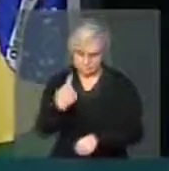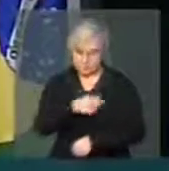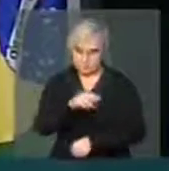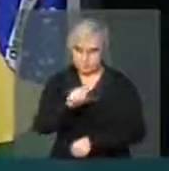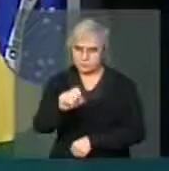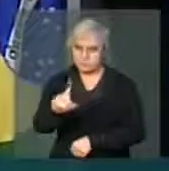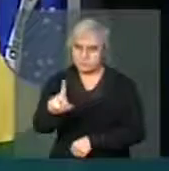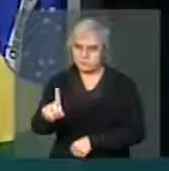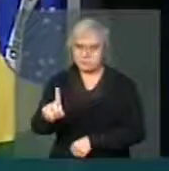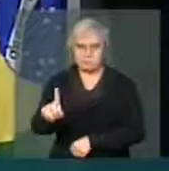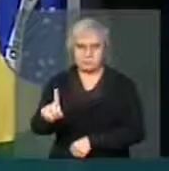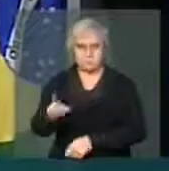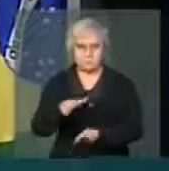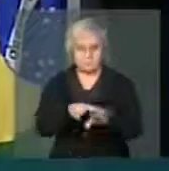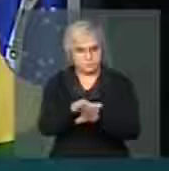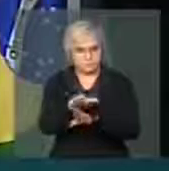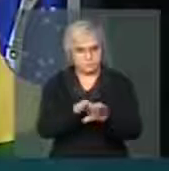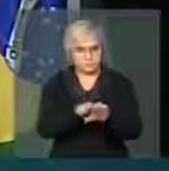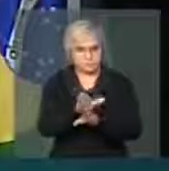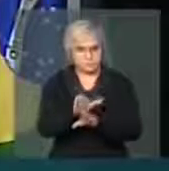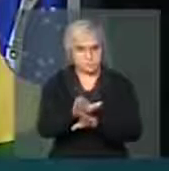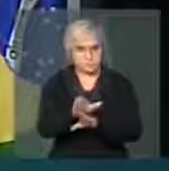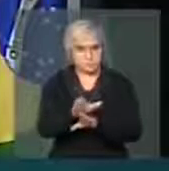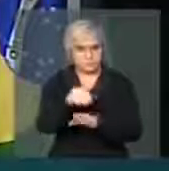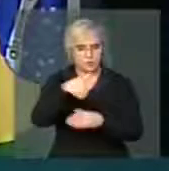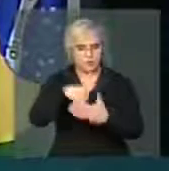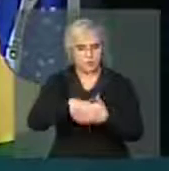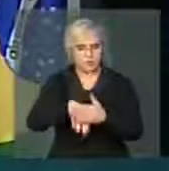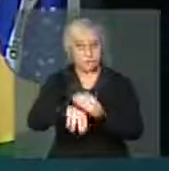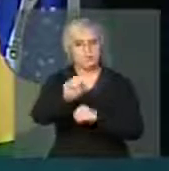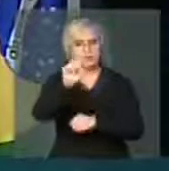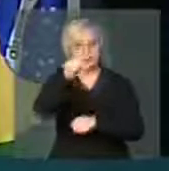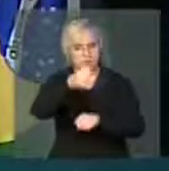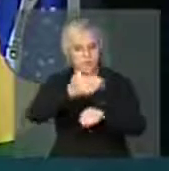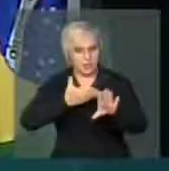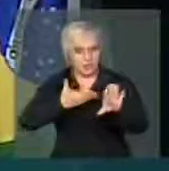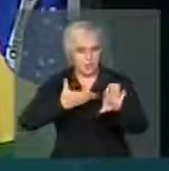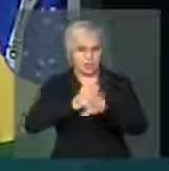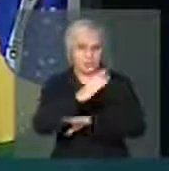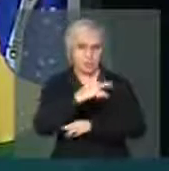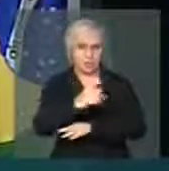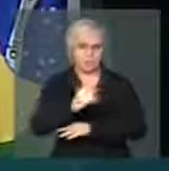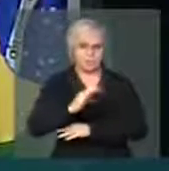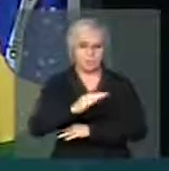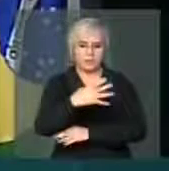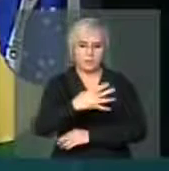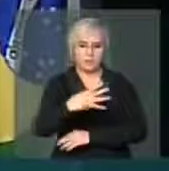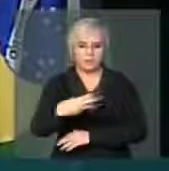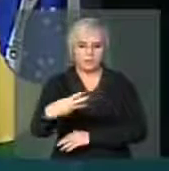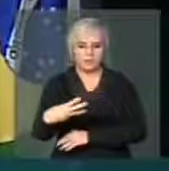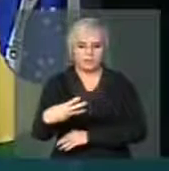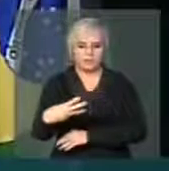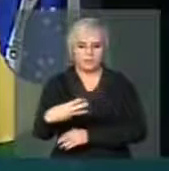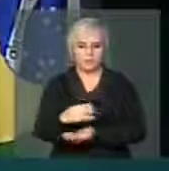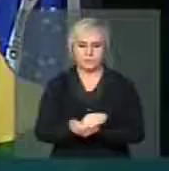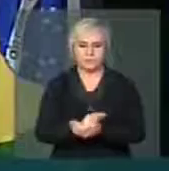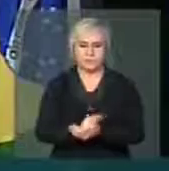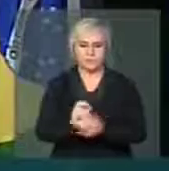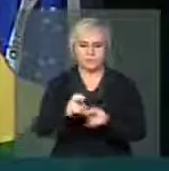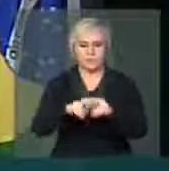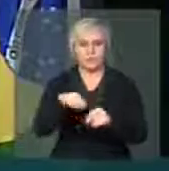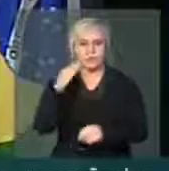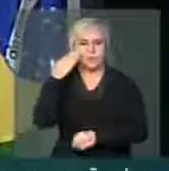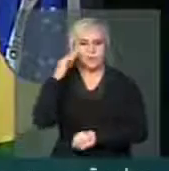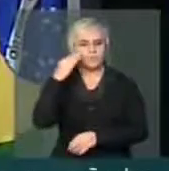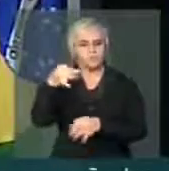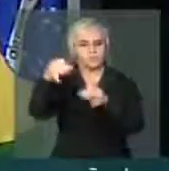Solidariedade Encaminharemos Pela aprovação Da PEC 443 Por entendê-la